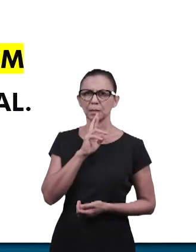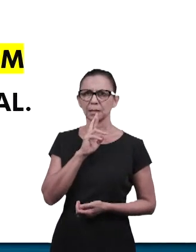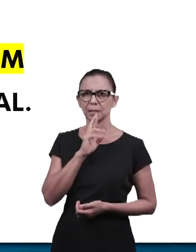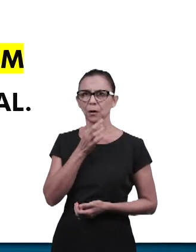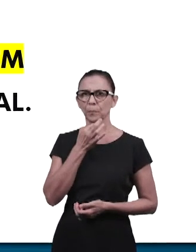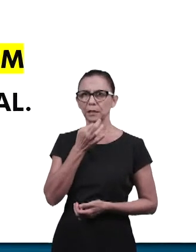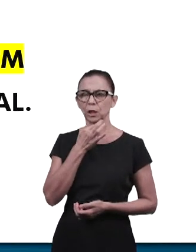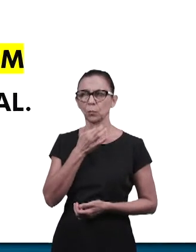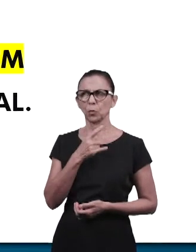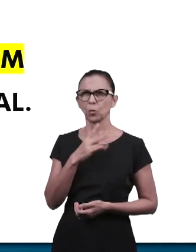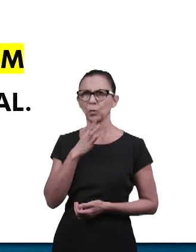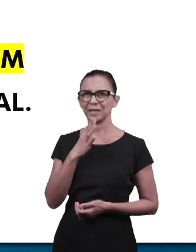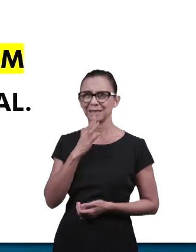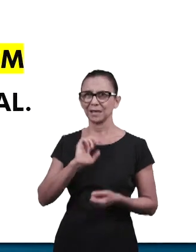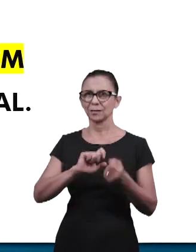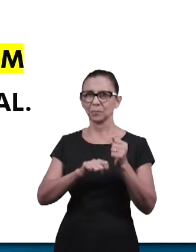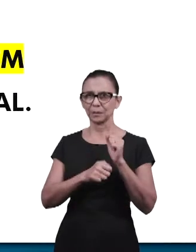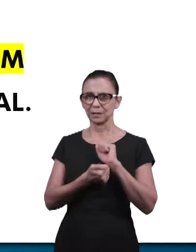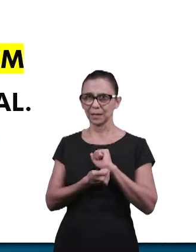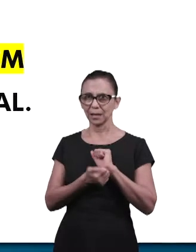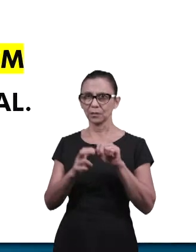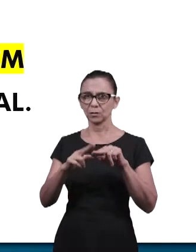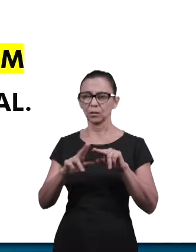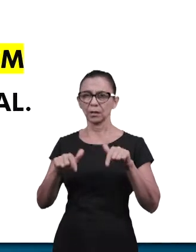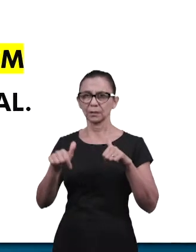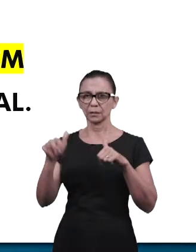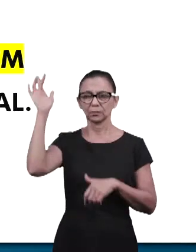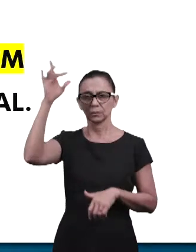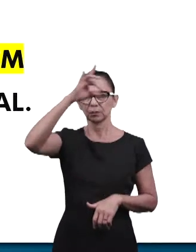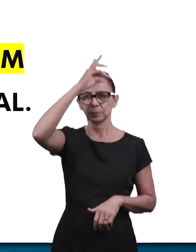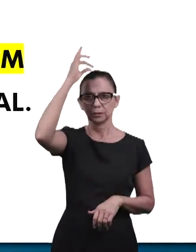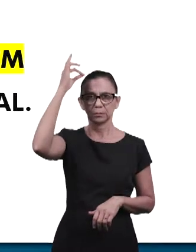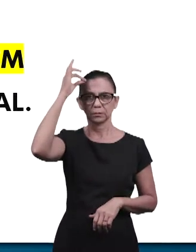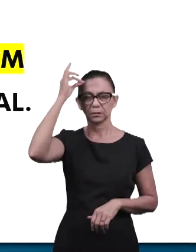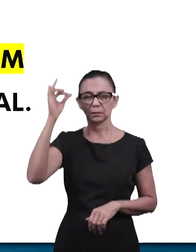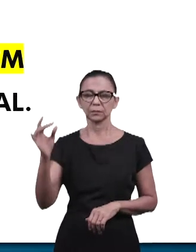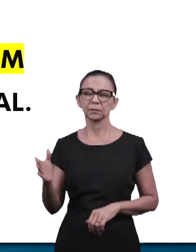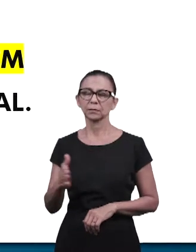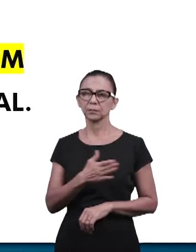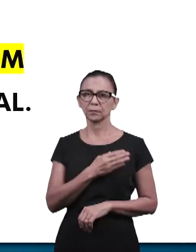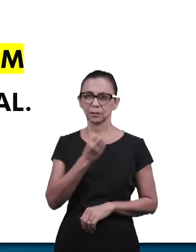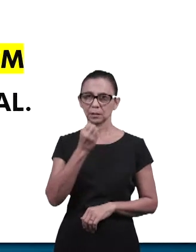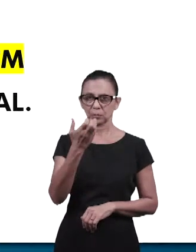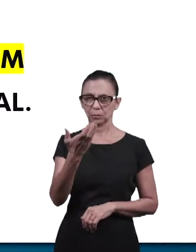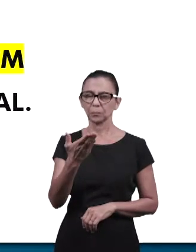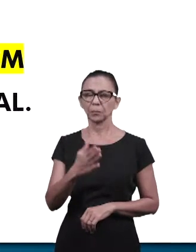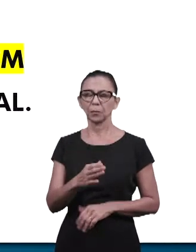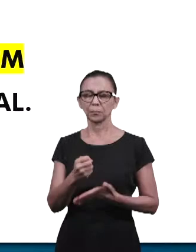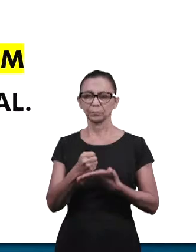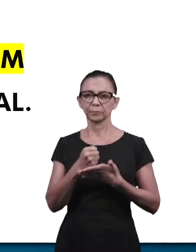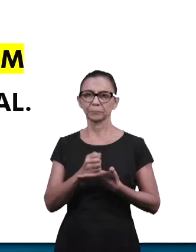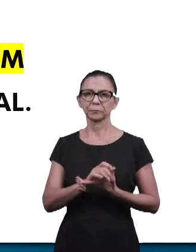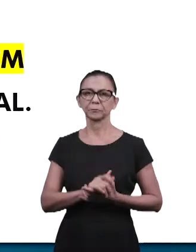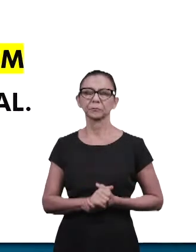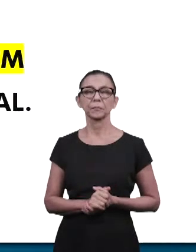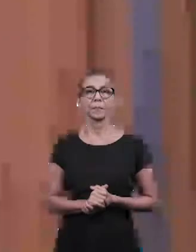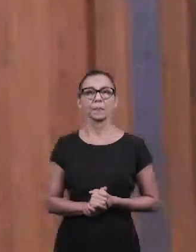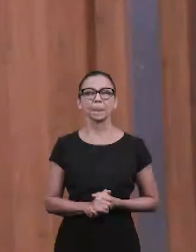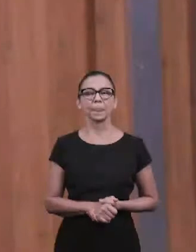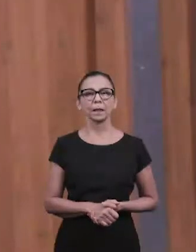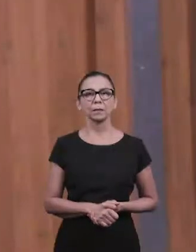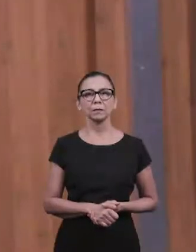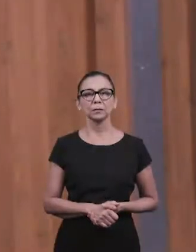dizendo, para conhecer os mistérios de Deus somente através do Espírito Santo. Muito boa a contribuição